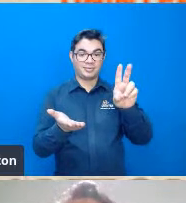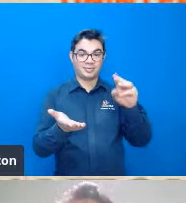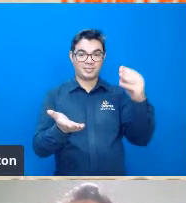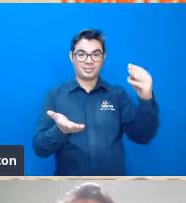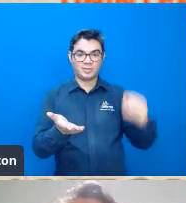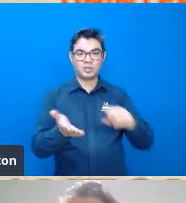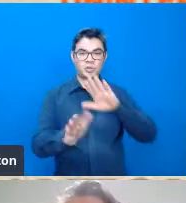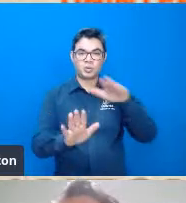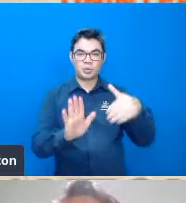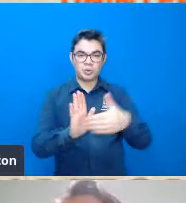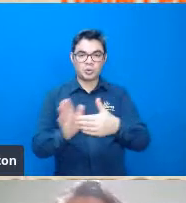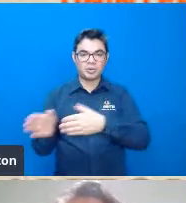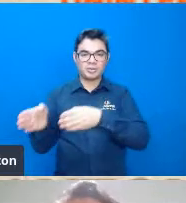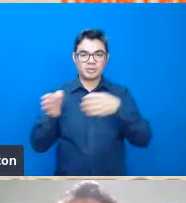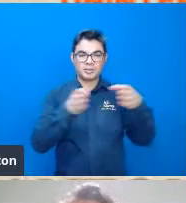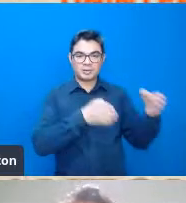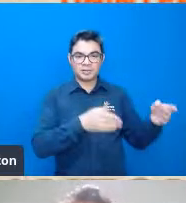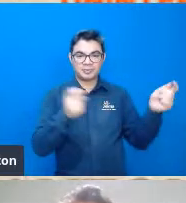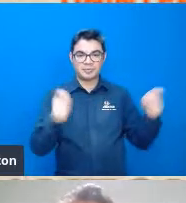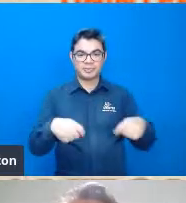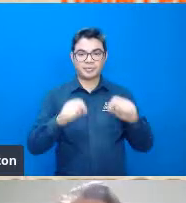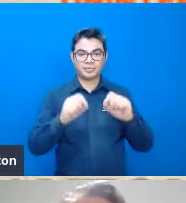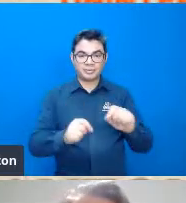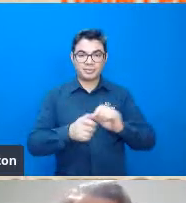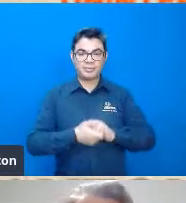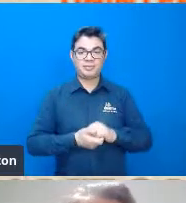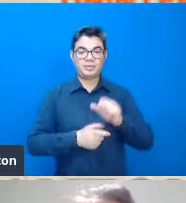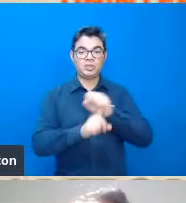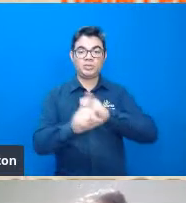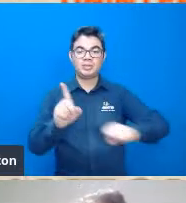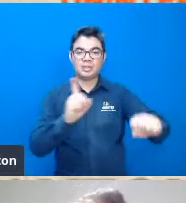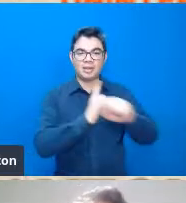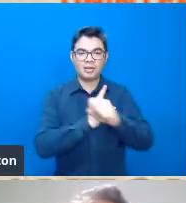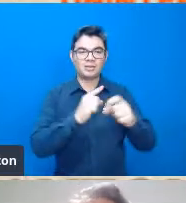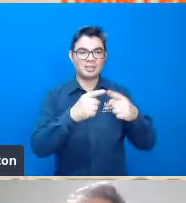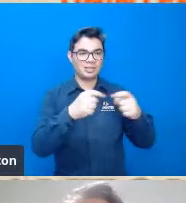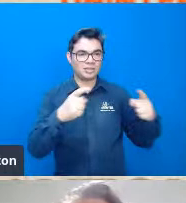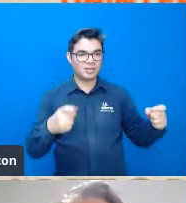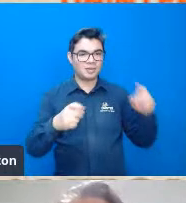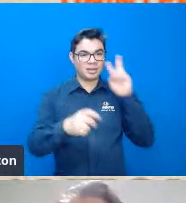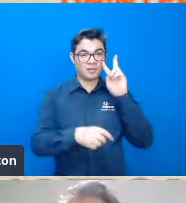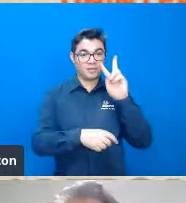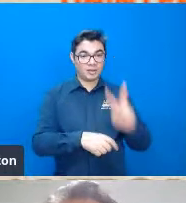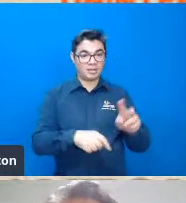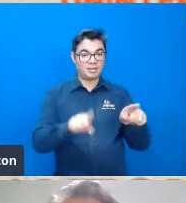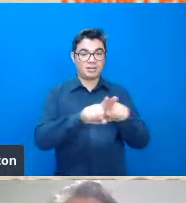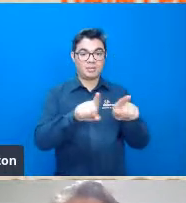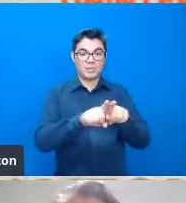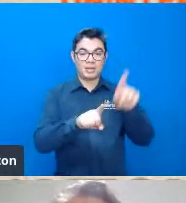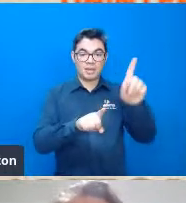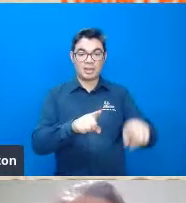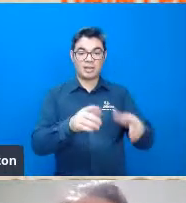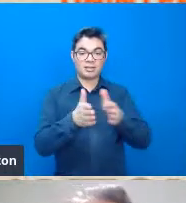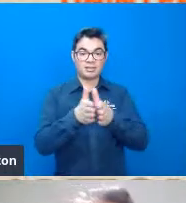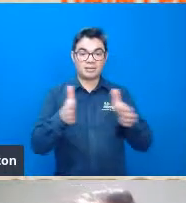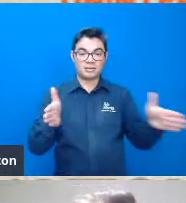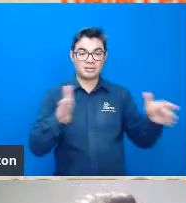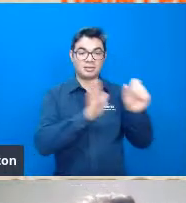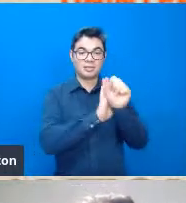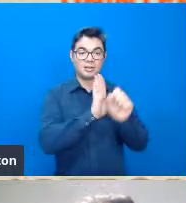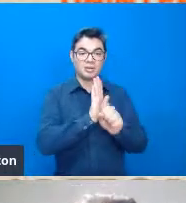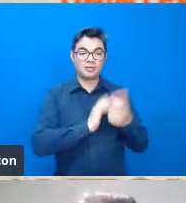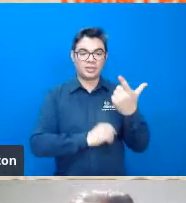pegou toda essa transformação não só social, mas científica que era observada naquela, durante o século XX, né,